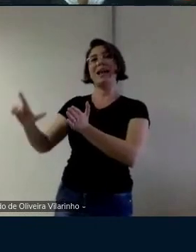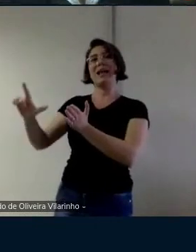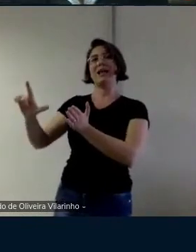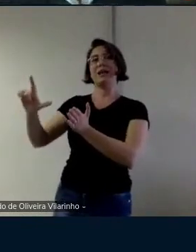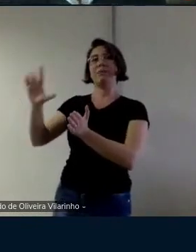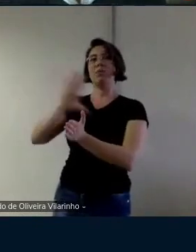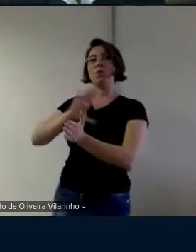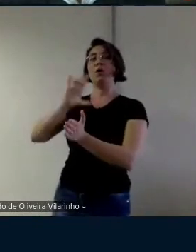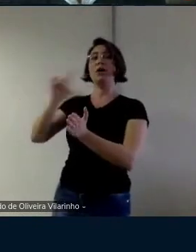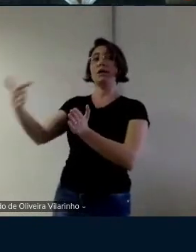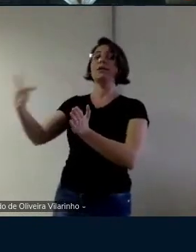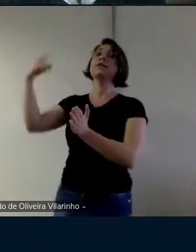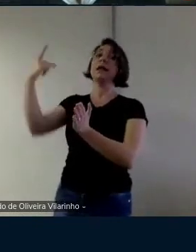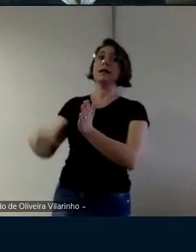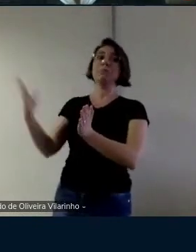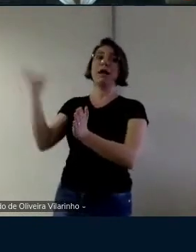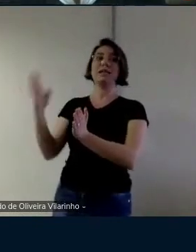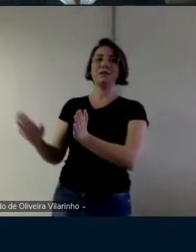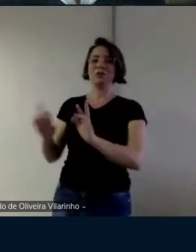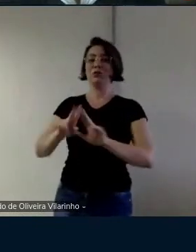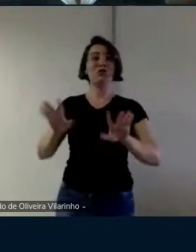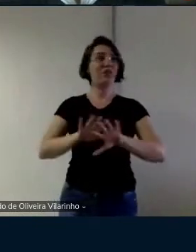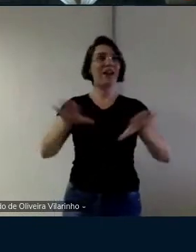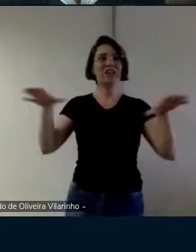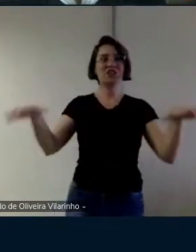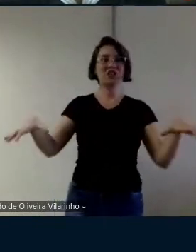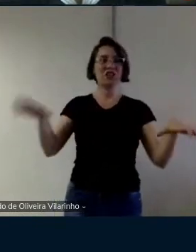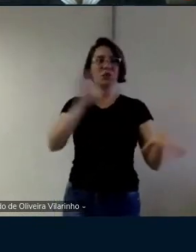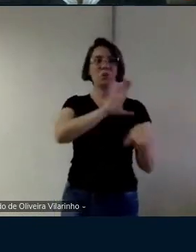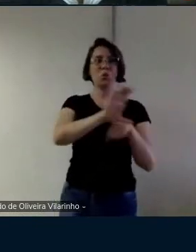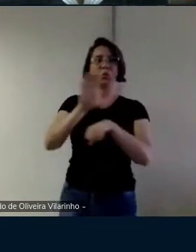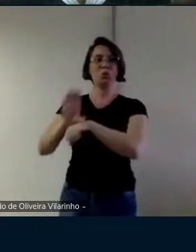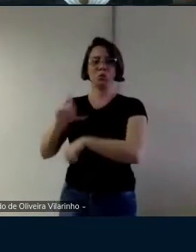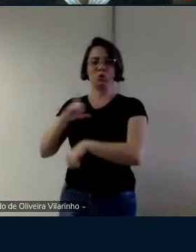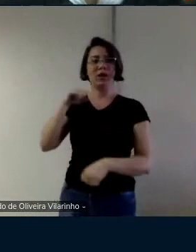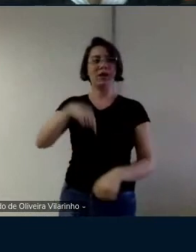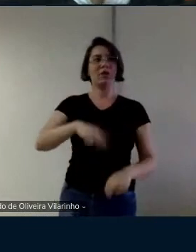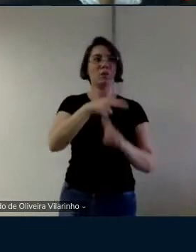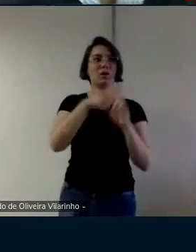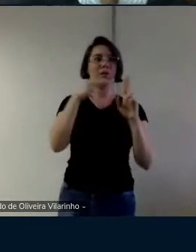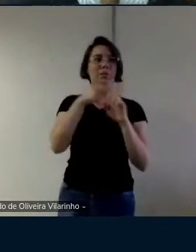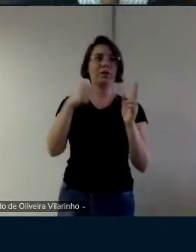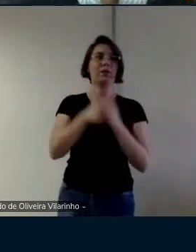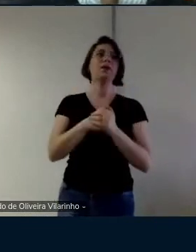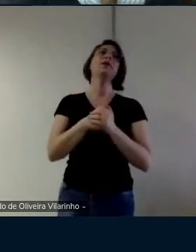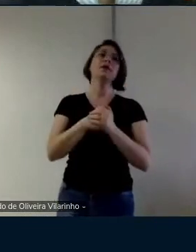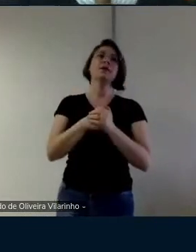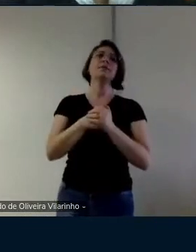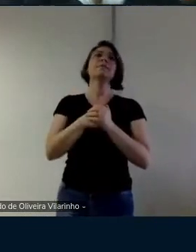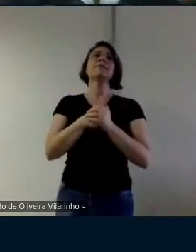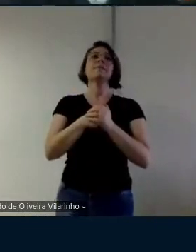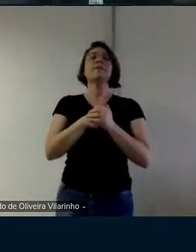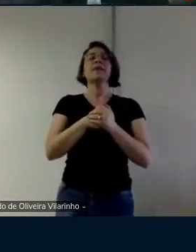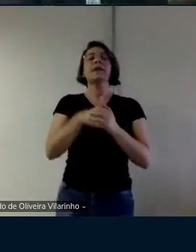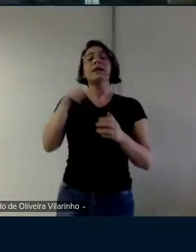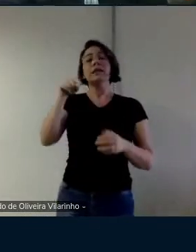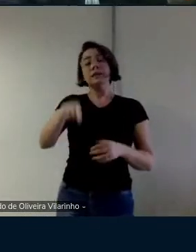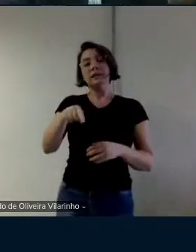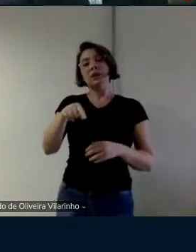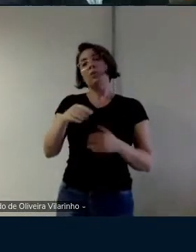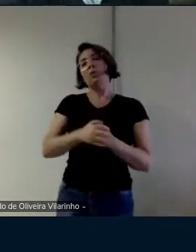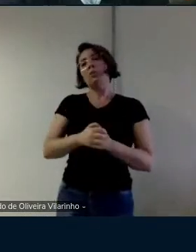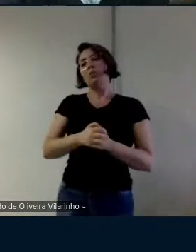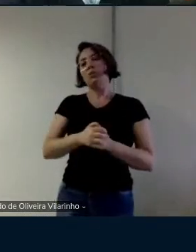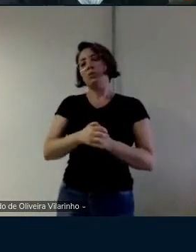e a Ingrid era do curso geral mas ela sempre estava com o pé aqui no nosso curso de português como segunda língua então desde